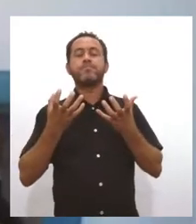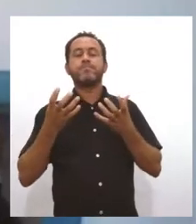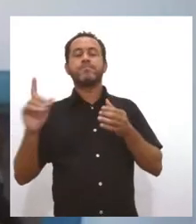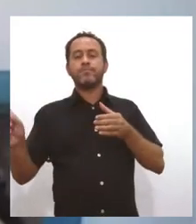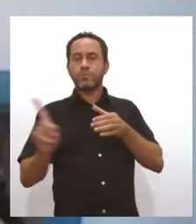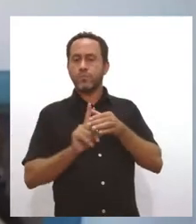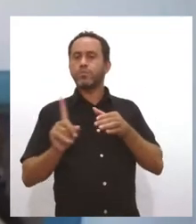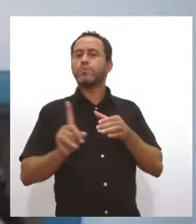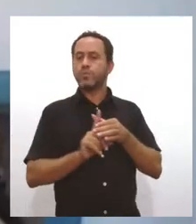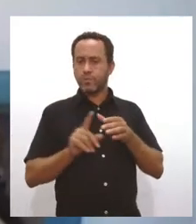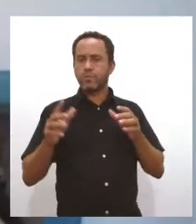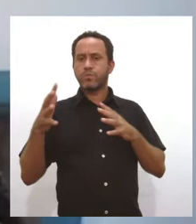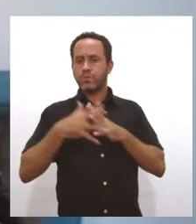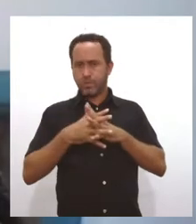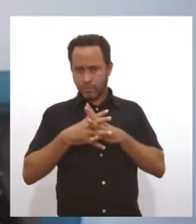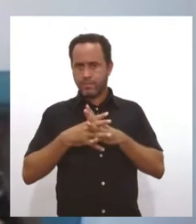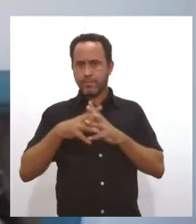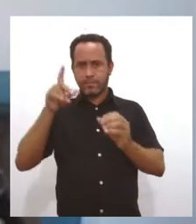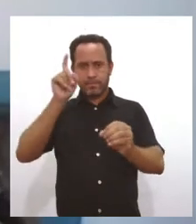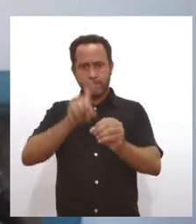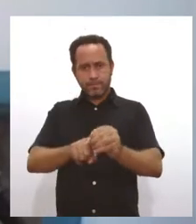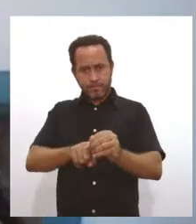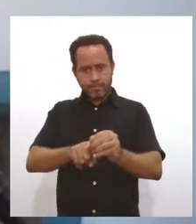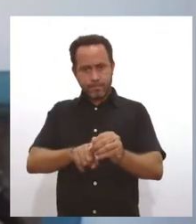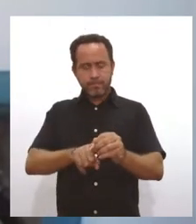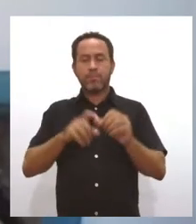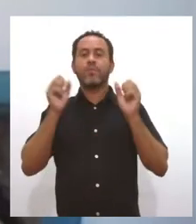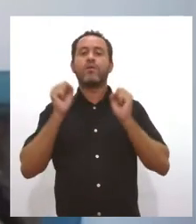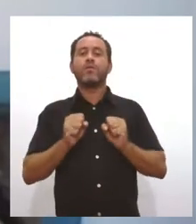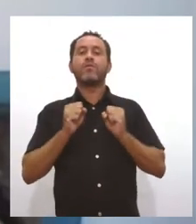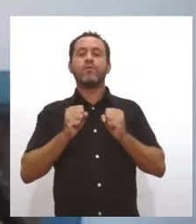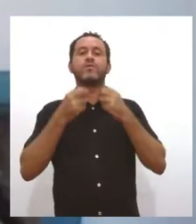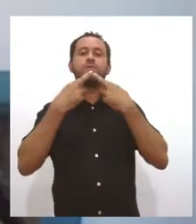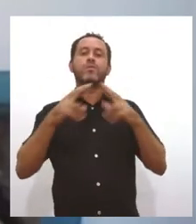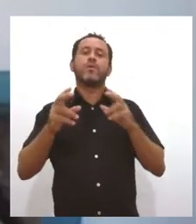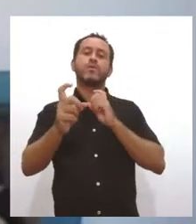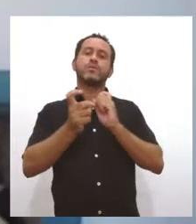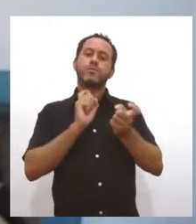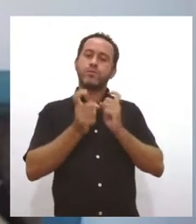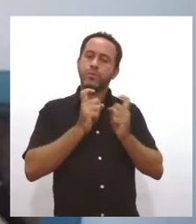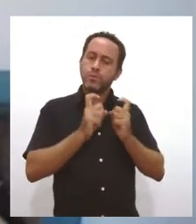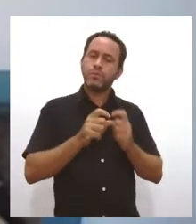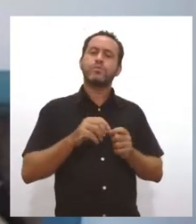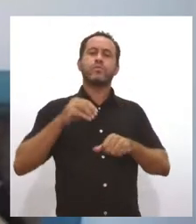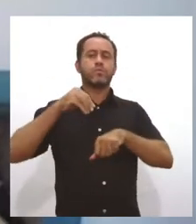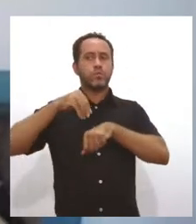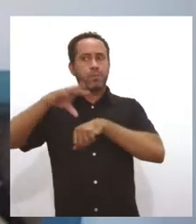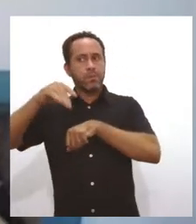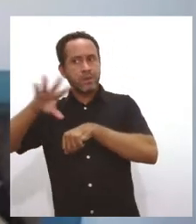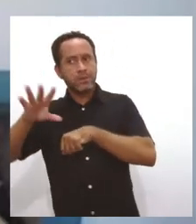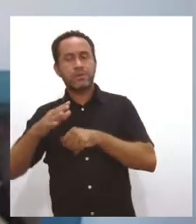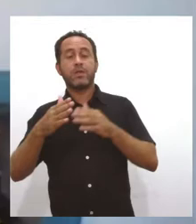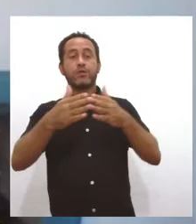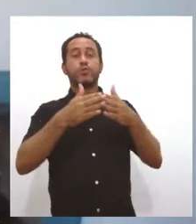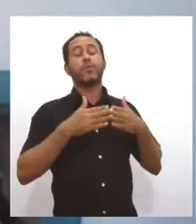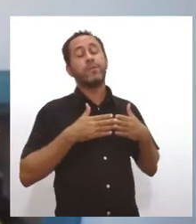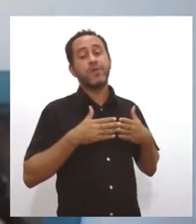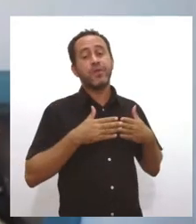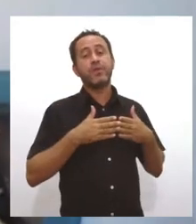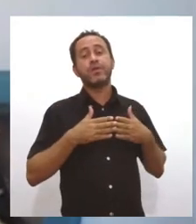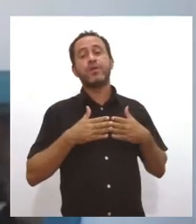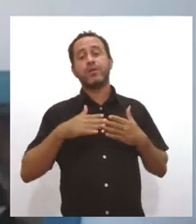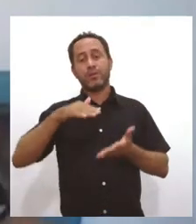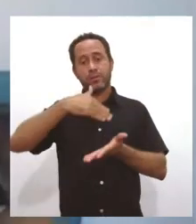informações para que você tenha uma capacidade de discussão, de mandar uma solicitação para alguma